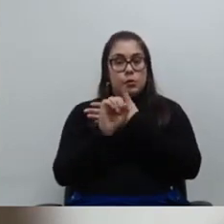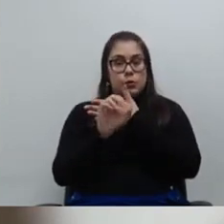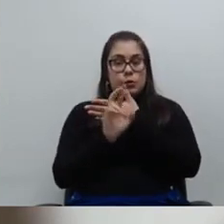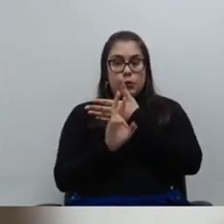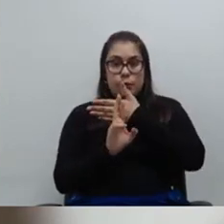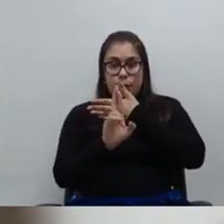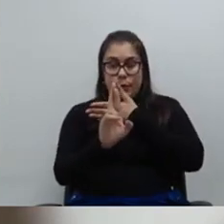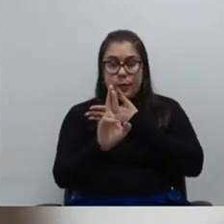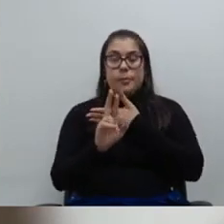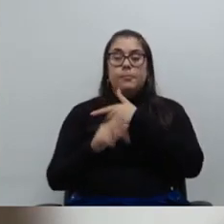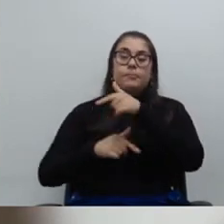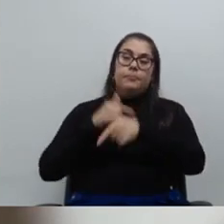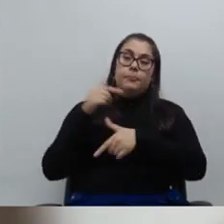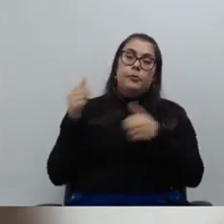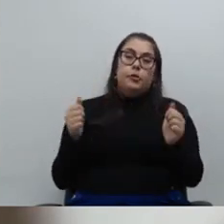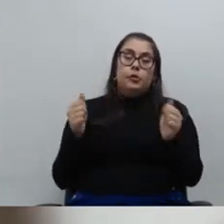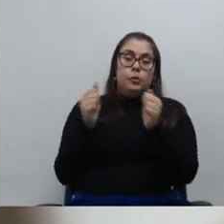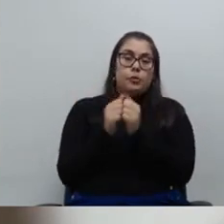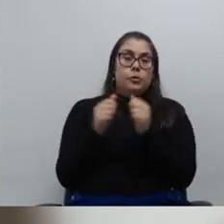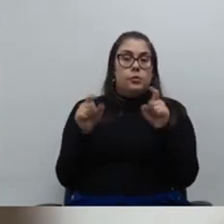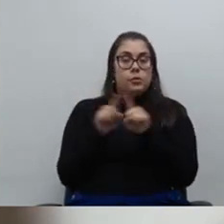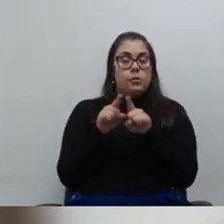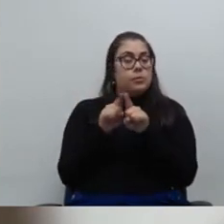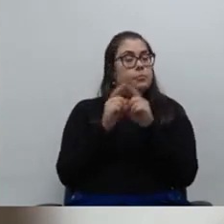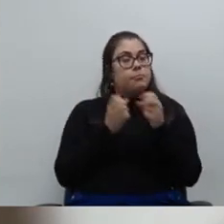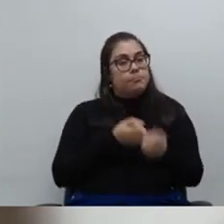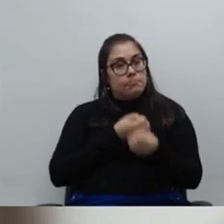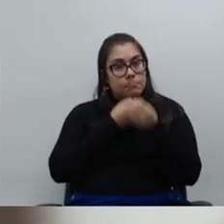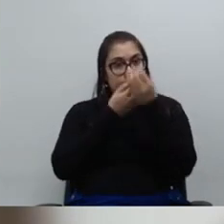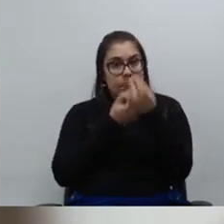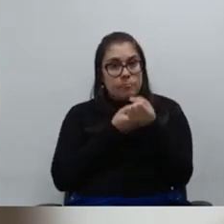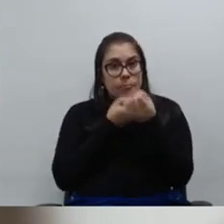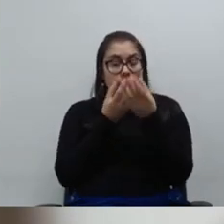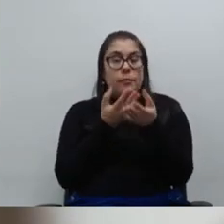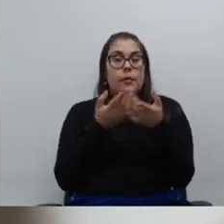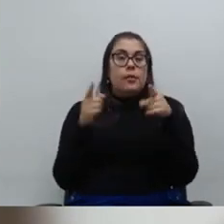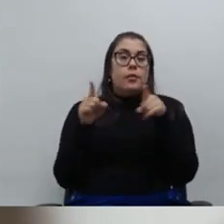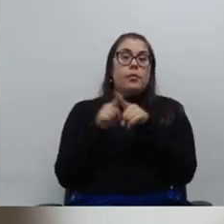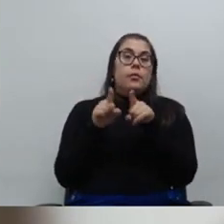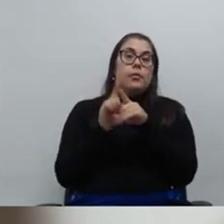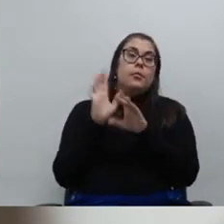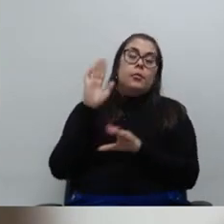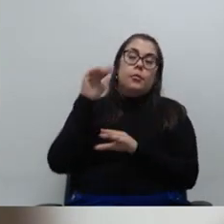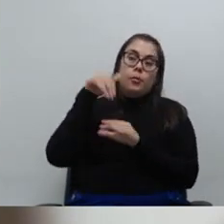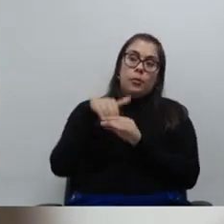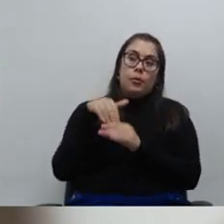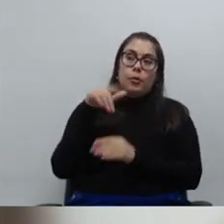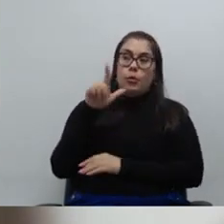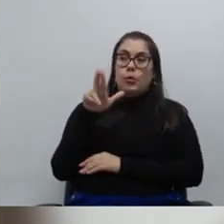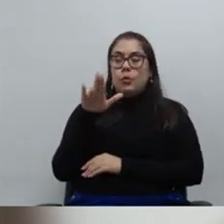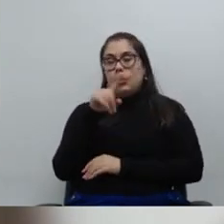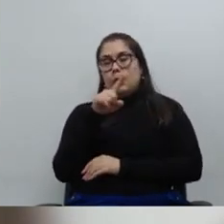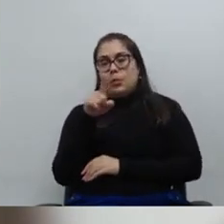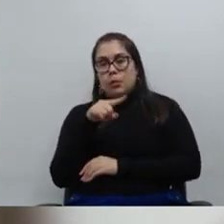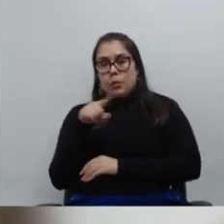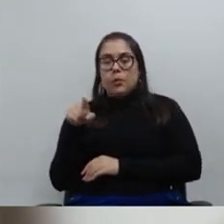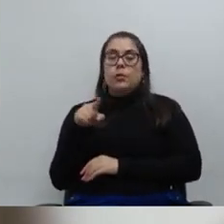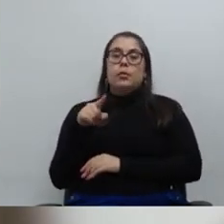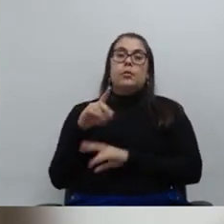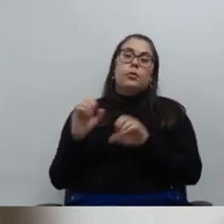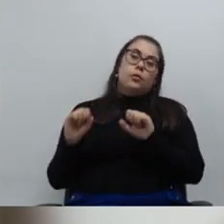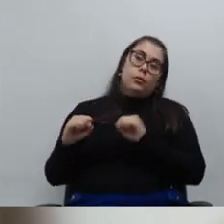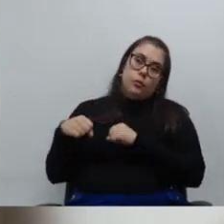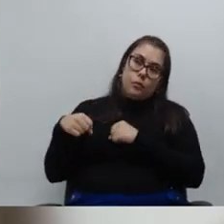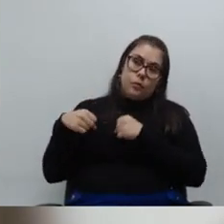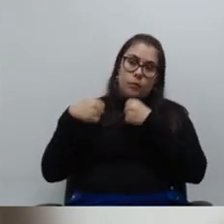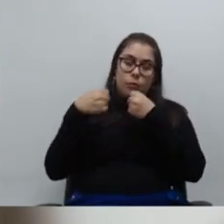agradeço também pela manifestação, que também já foi abarcada pelo voto do Luiz Eduardo, reforçando, portanto,